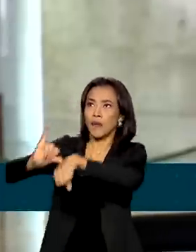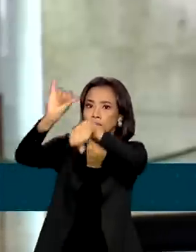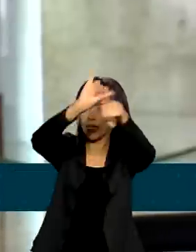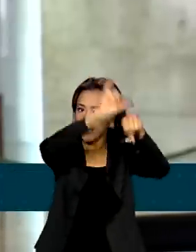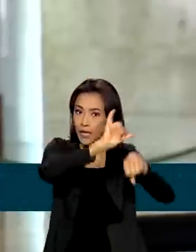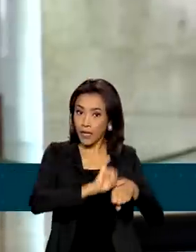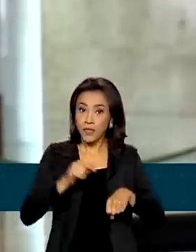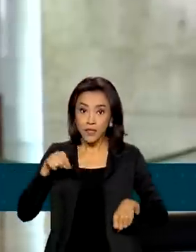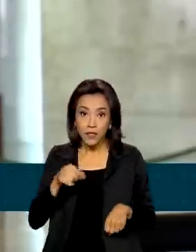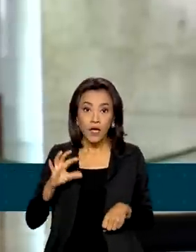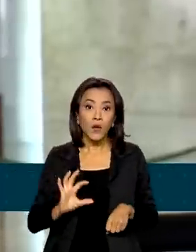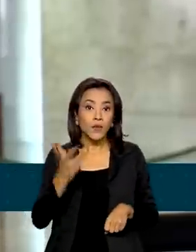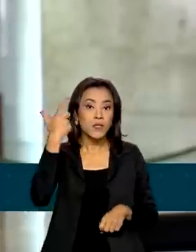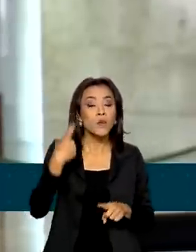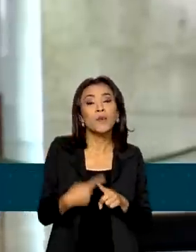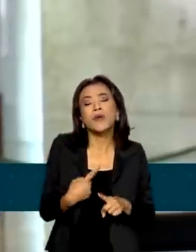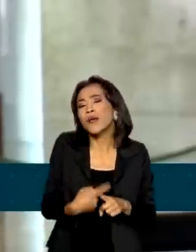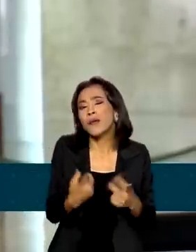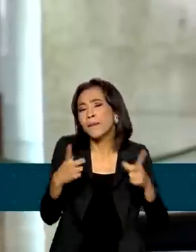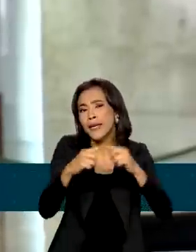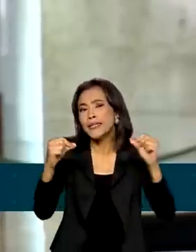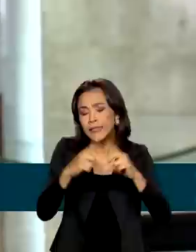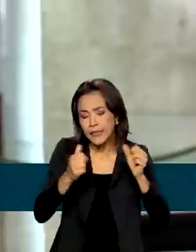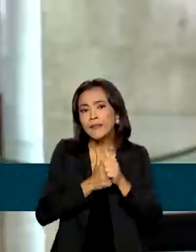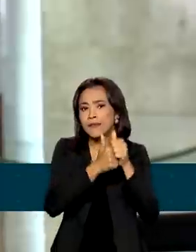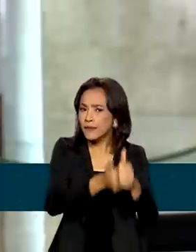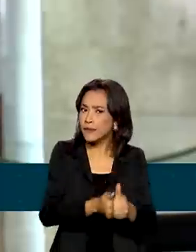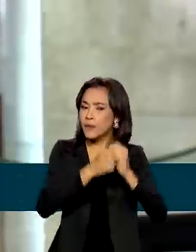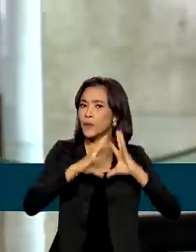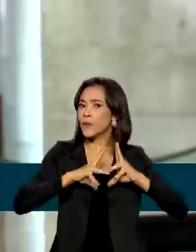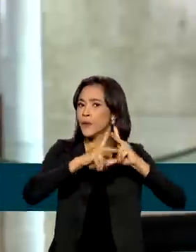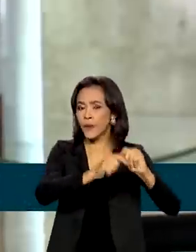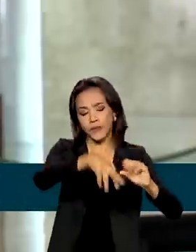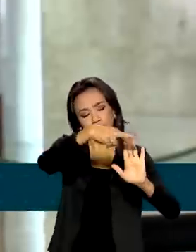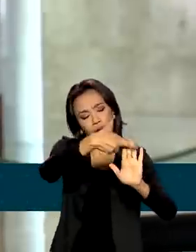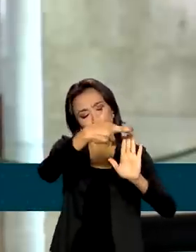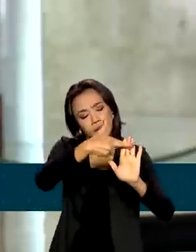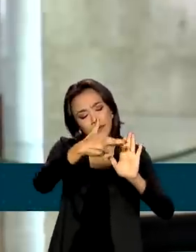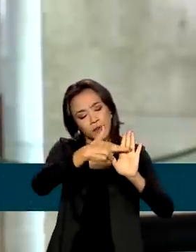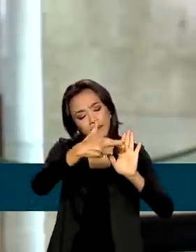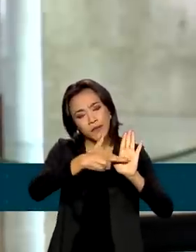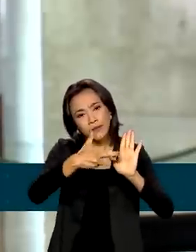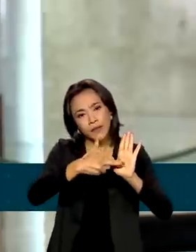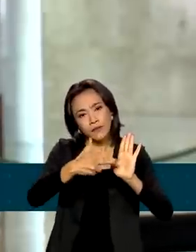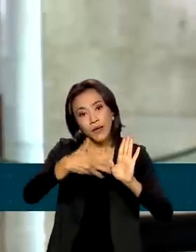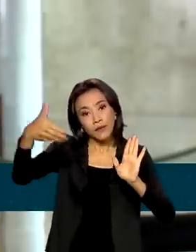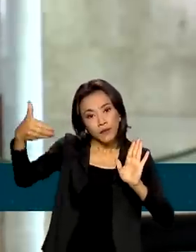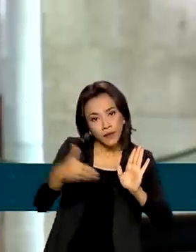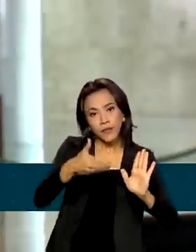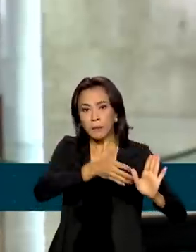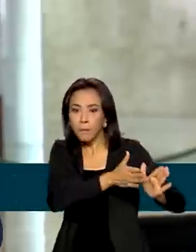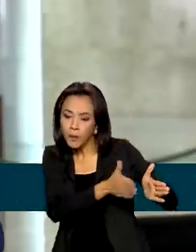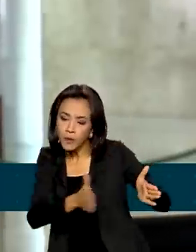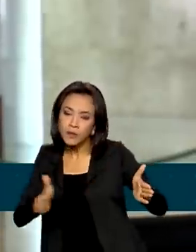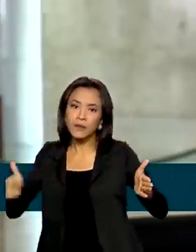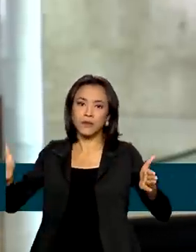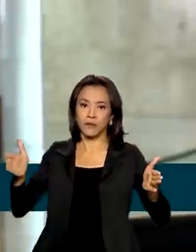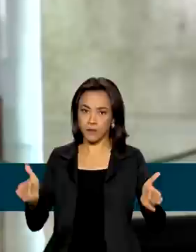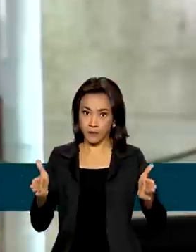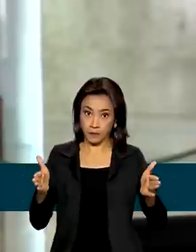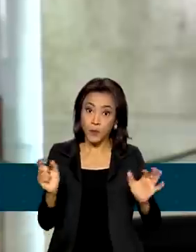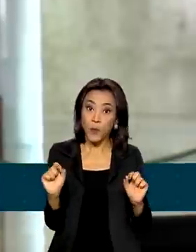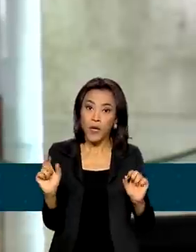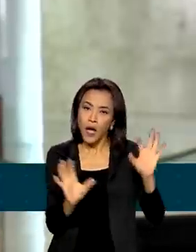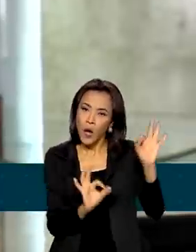porque a Brasília cumpriu todos os requisitos, todas as etapas necessárias desse processo, entre elas a reorganização